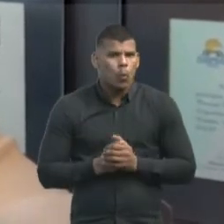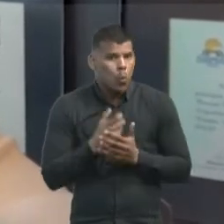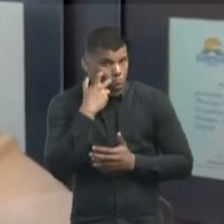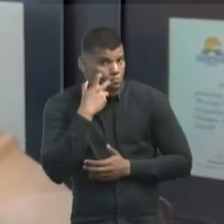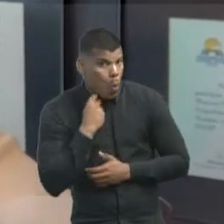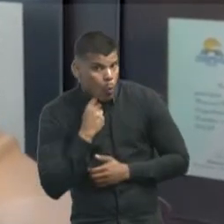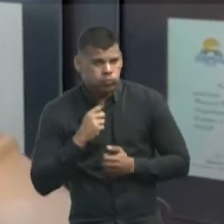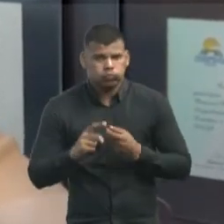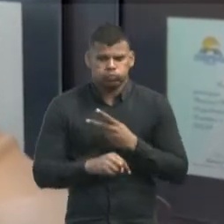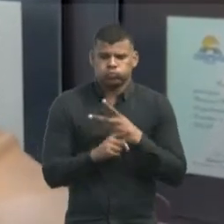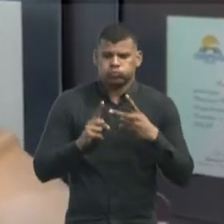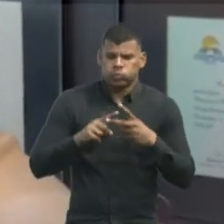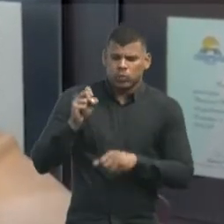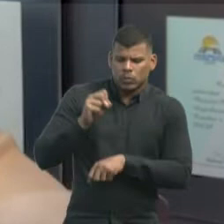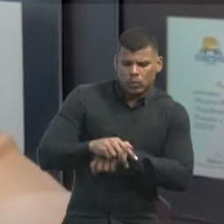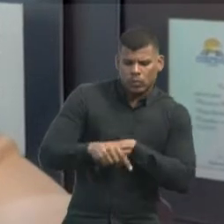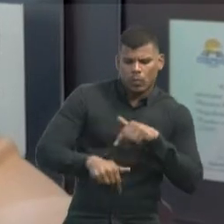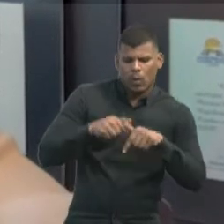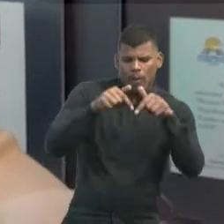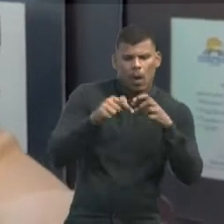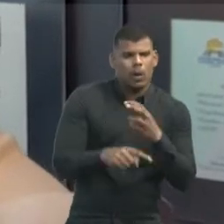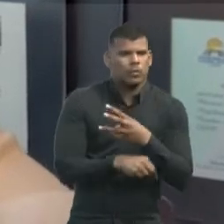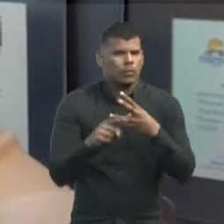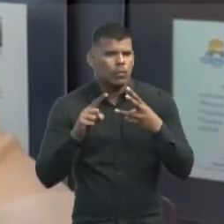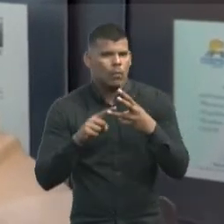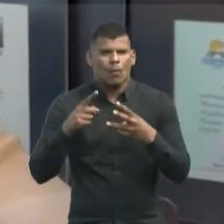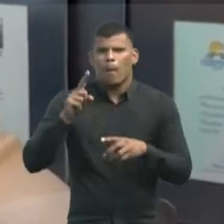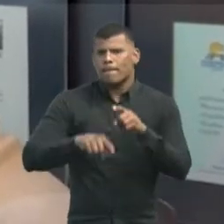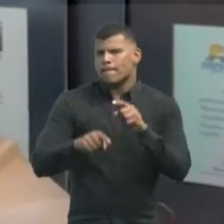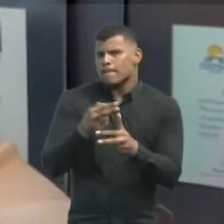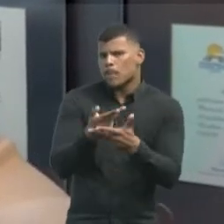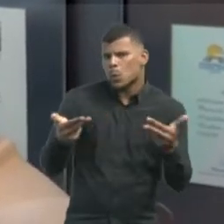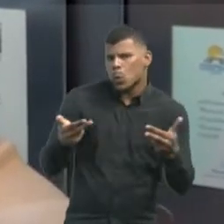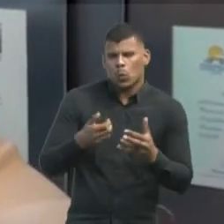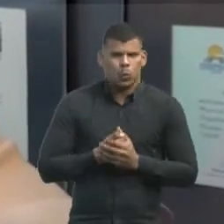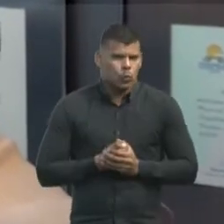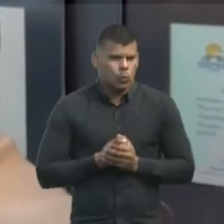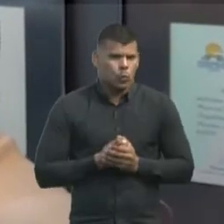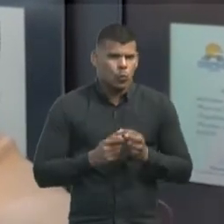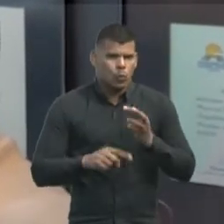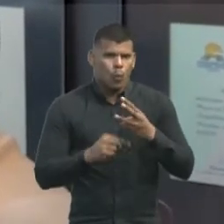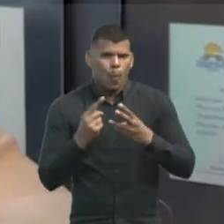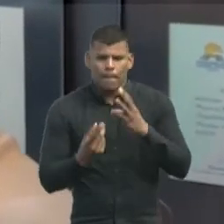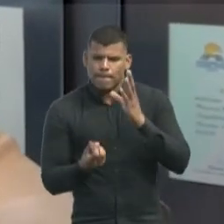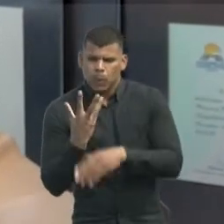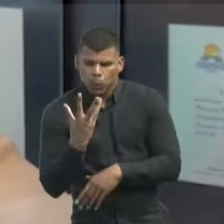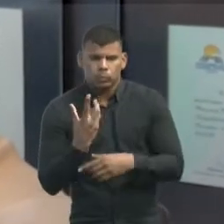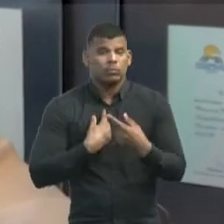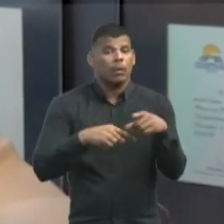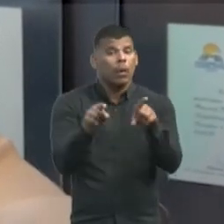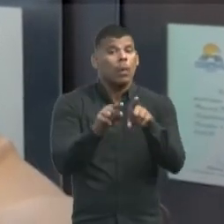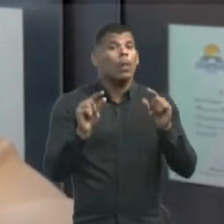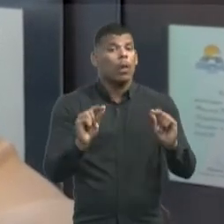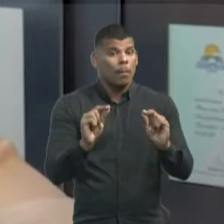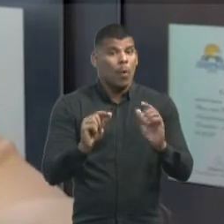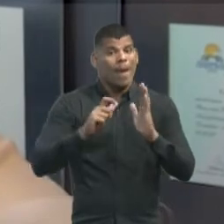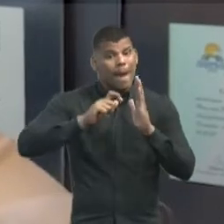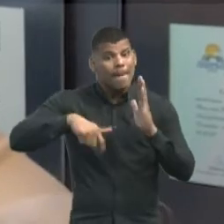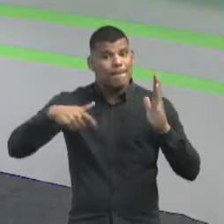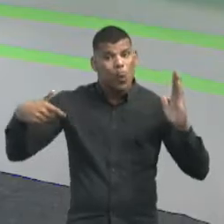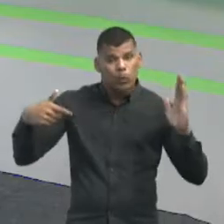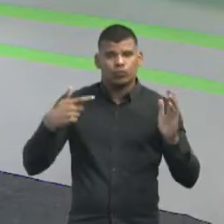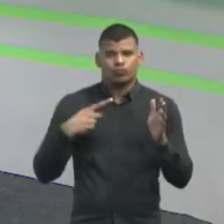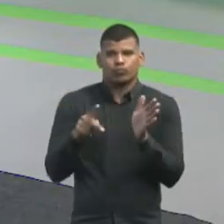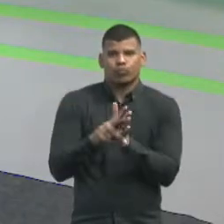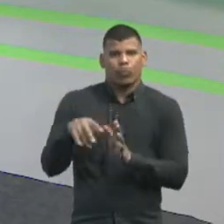geram emprego, geram produção, geram produto e geram impostos para a comunidade.